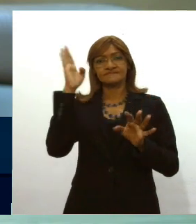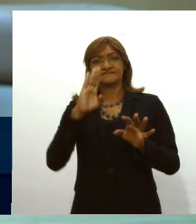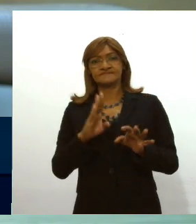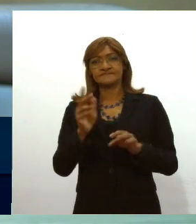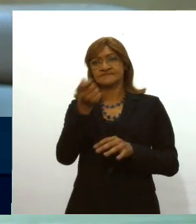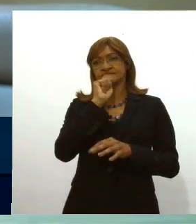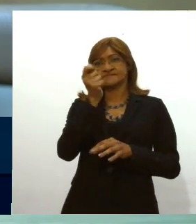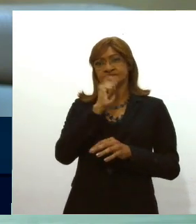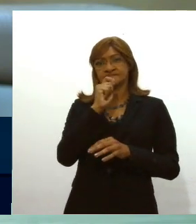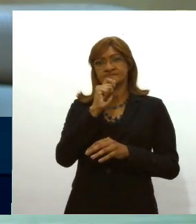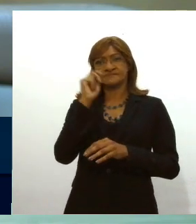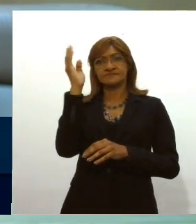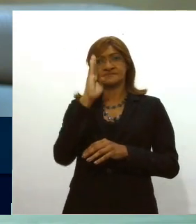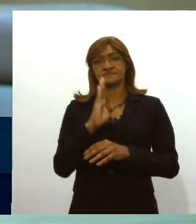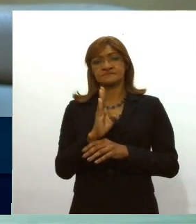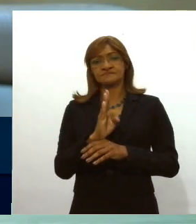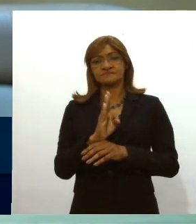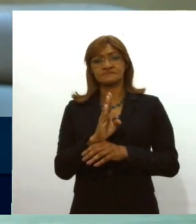drogas no Brasil,